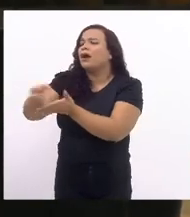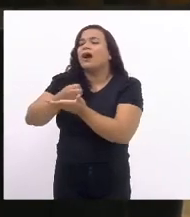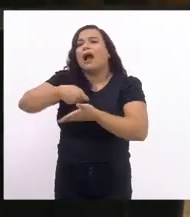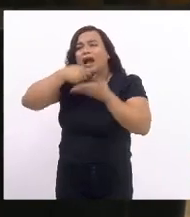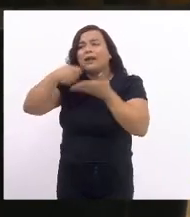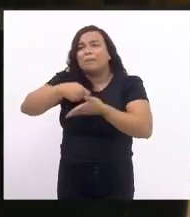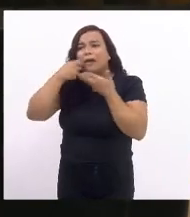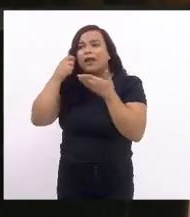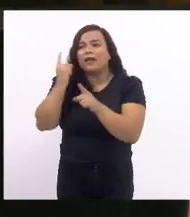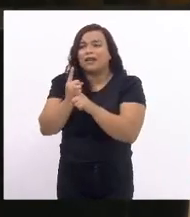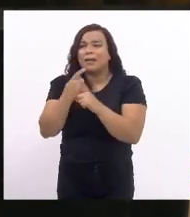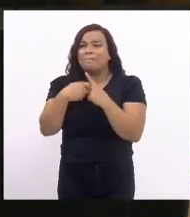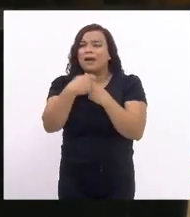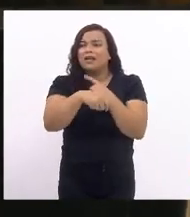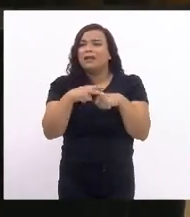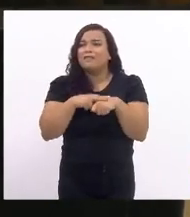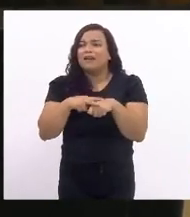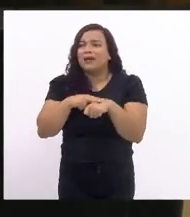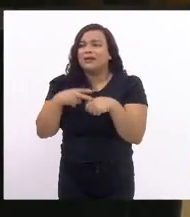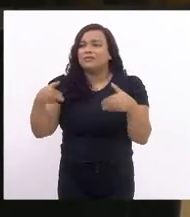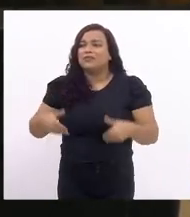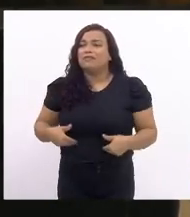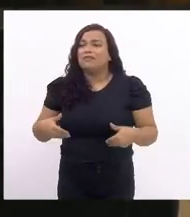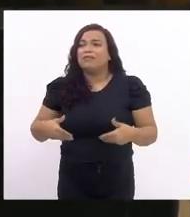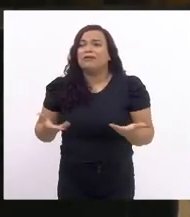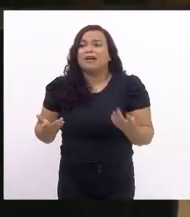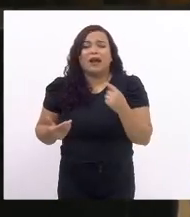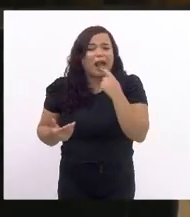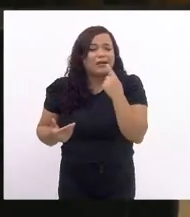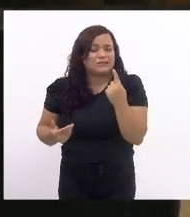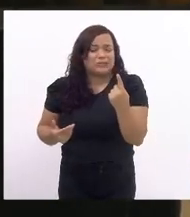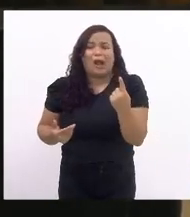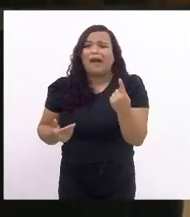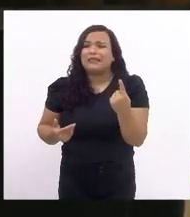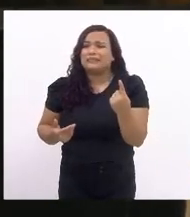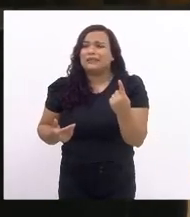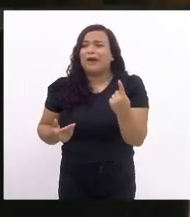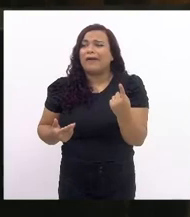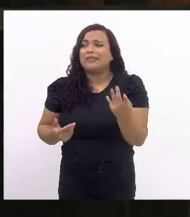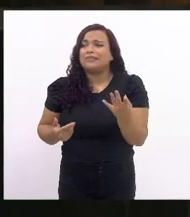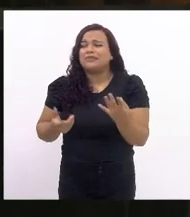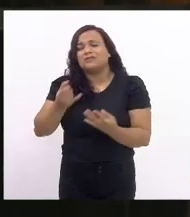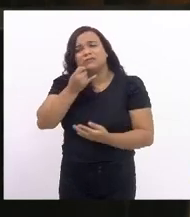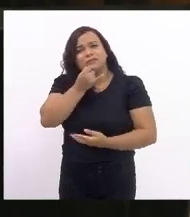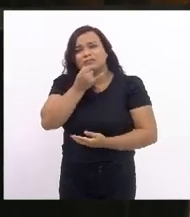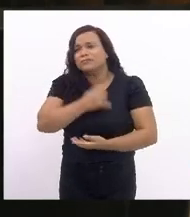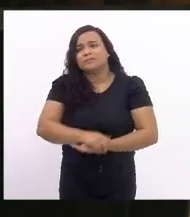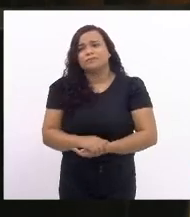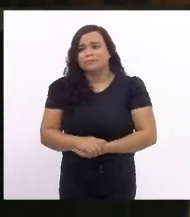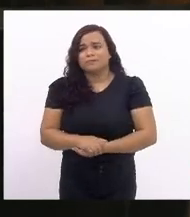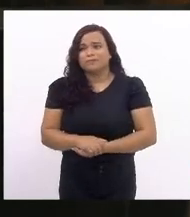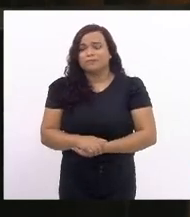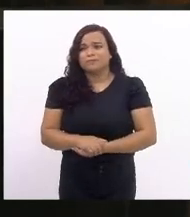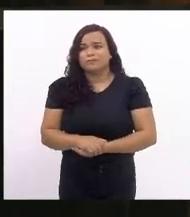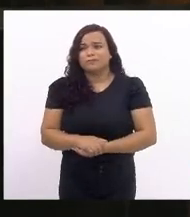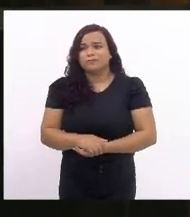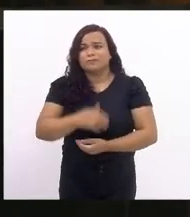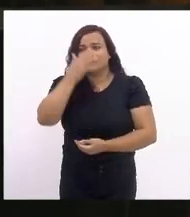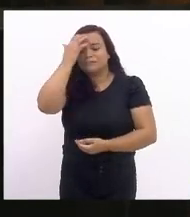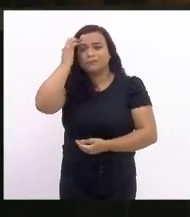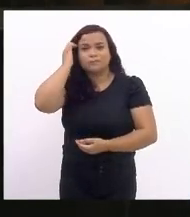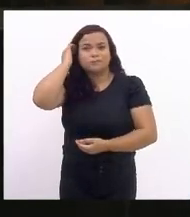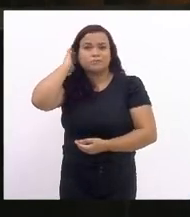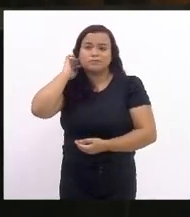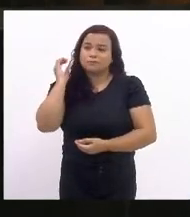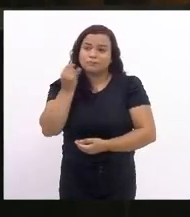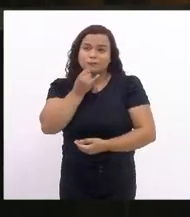mas encontraram banana verde. Isso é muito triste. Isso é muito